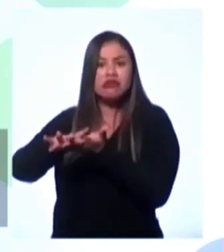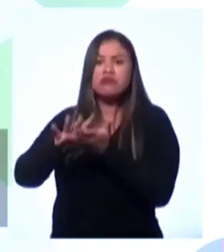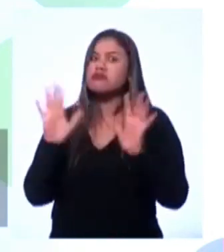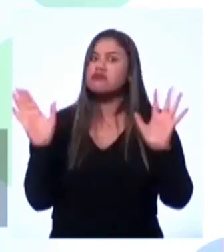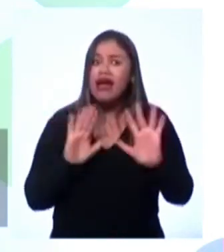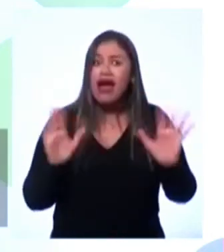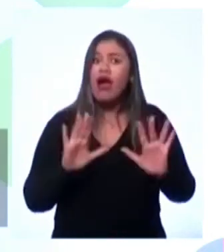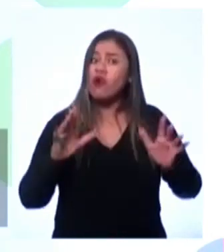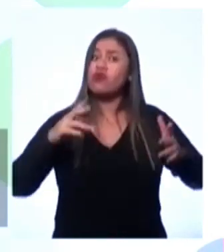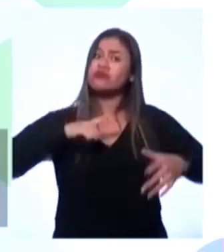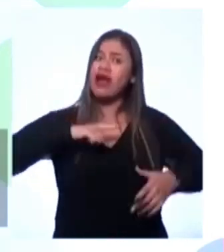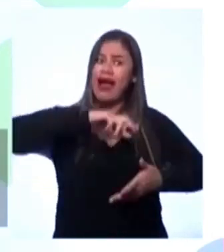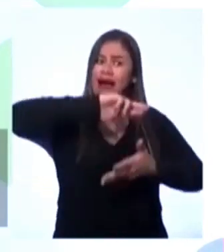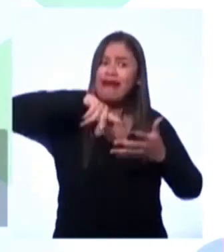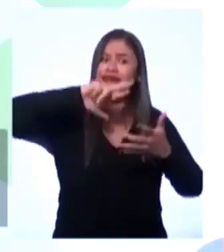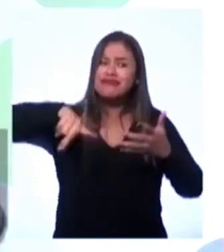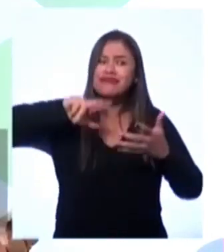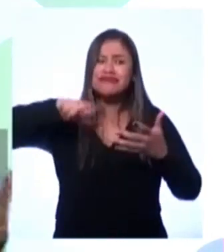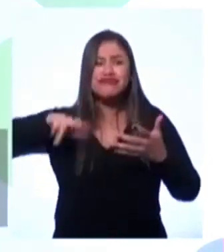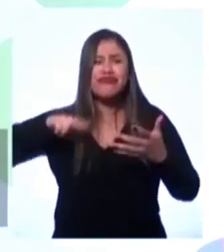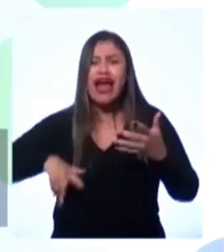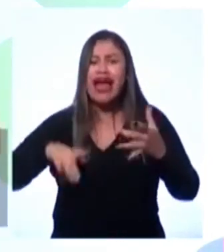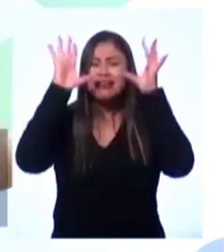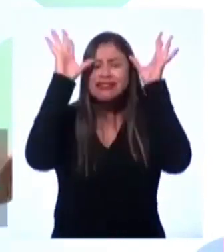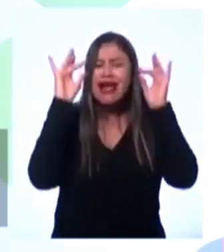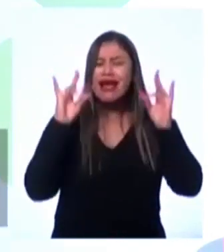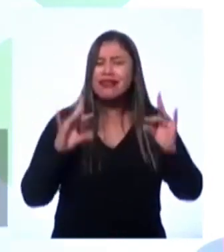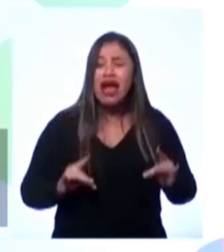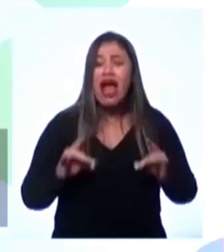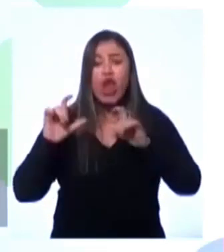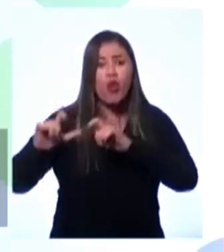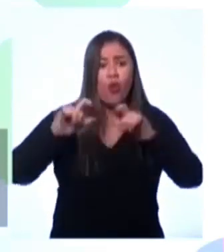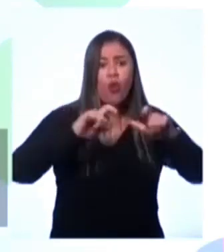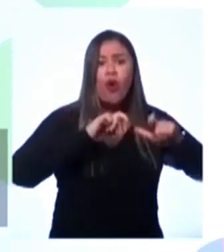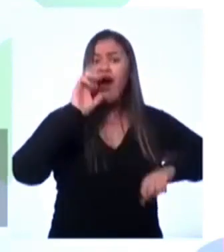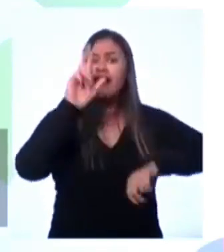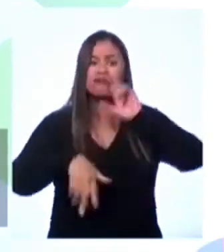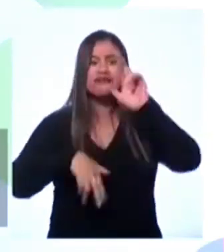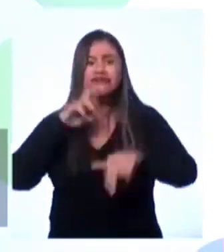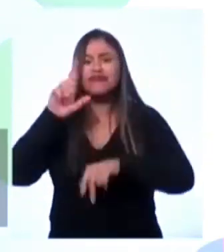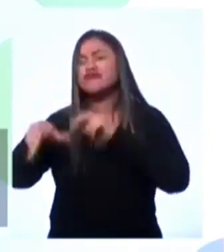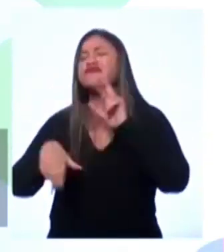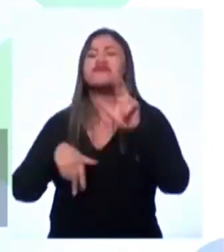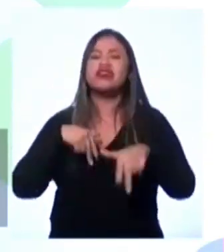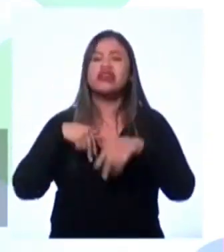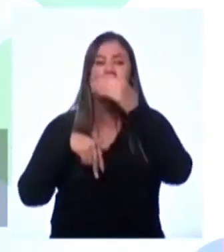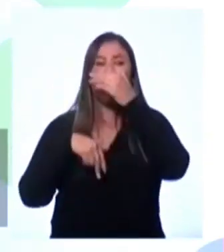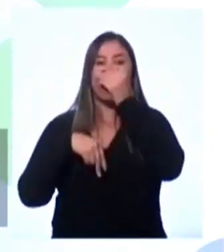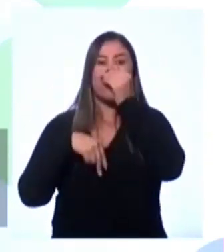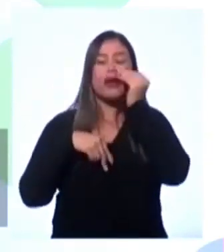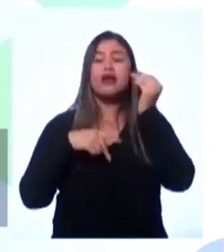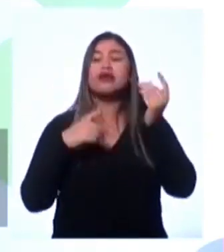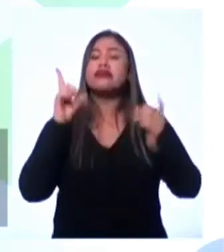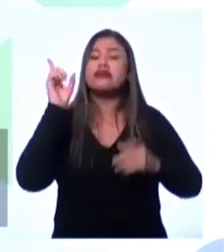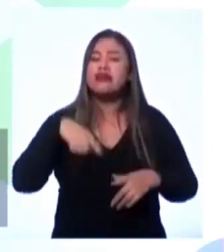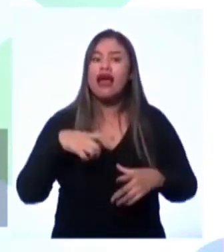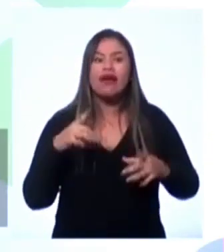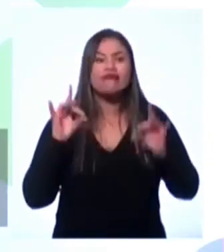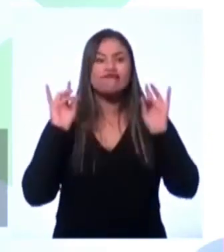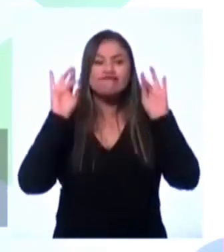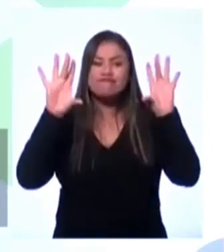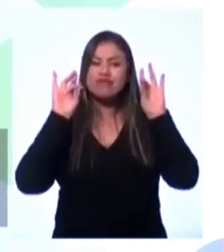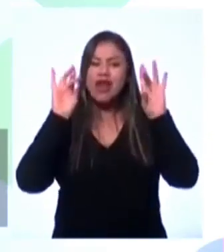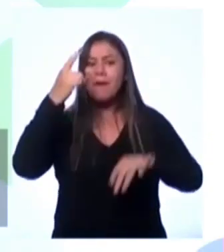facetas. A gente tem diversas peculiaridades. Cada lugar é diferente um do outro. E isso é que é mágico. Então, não dá para a gente